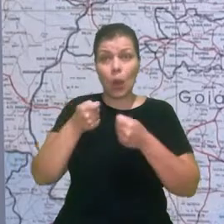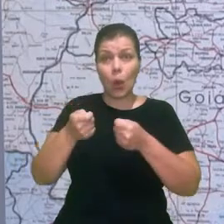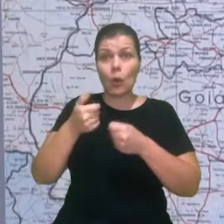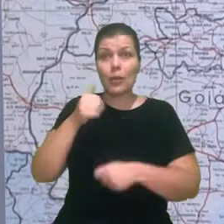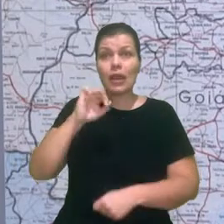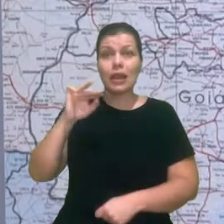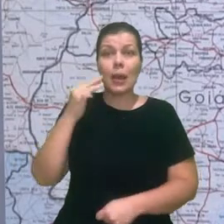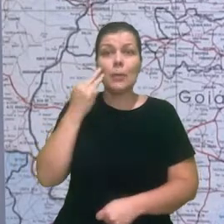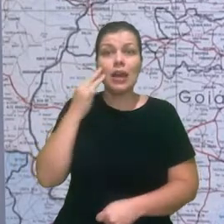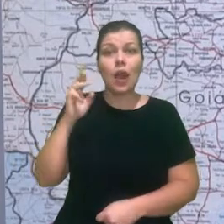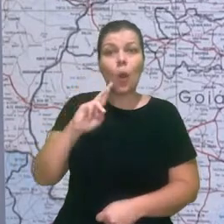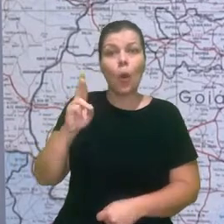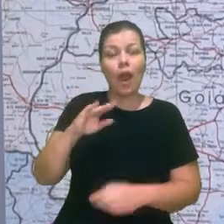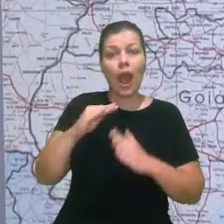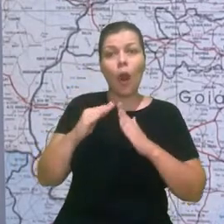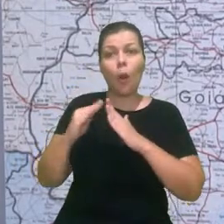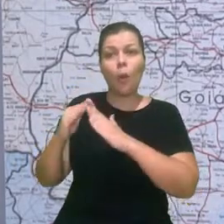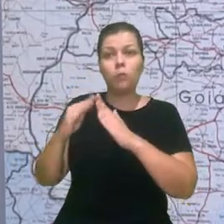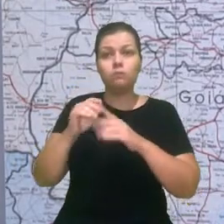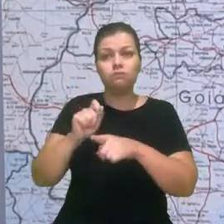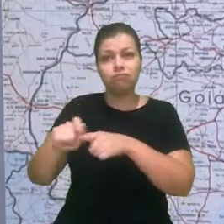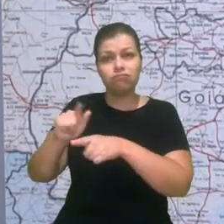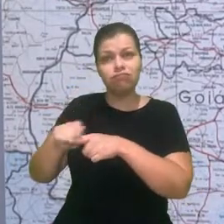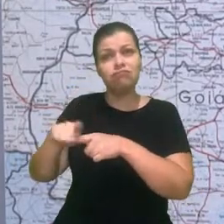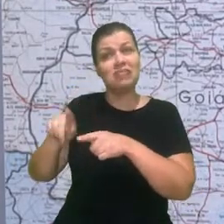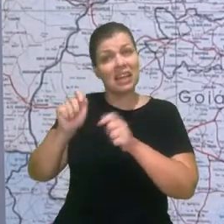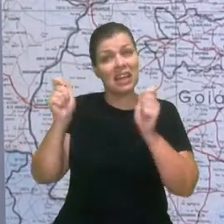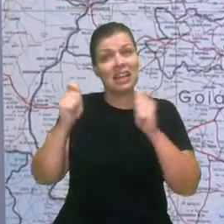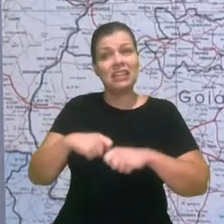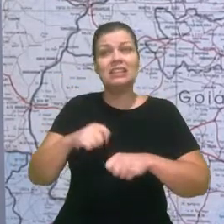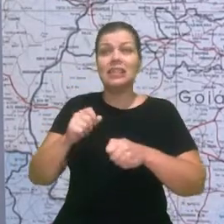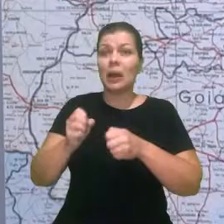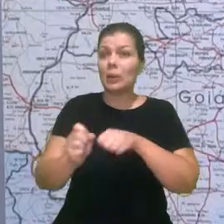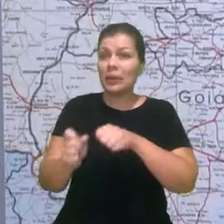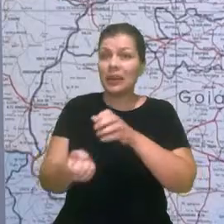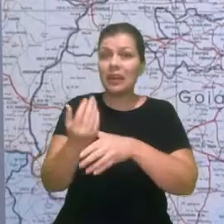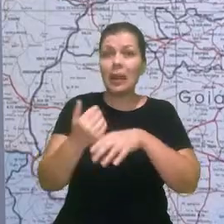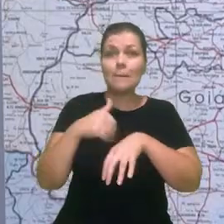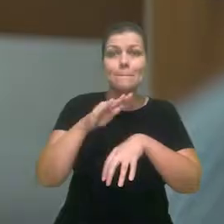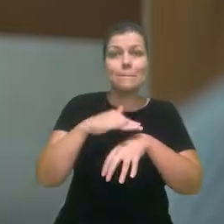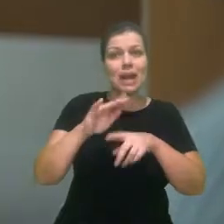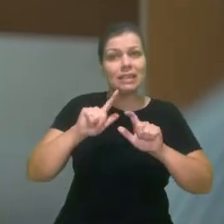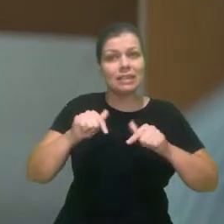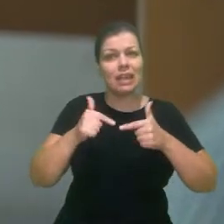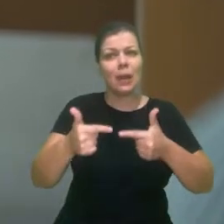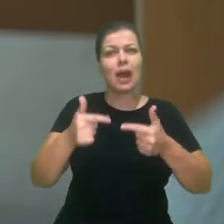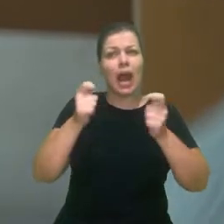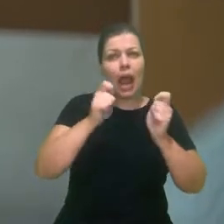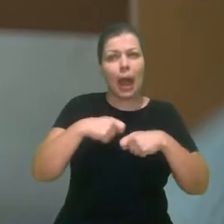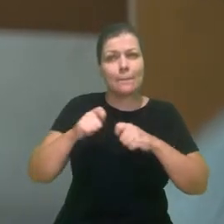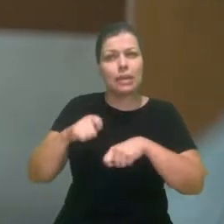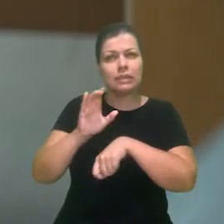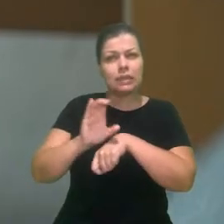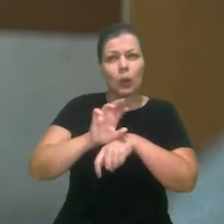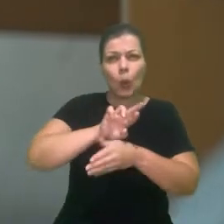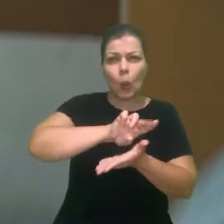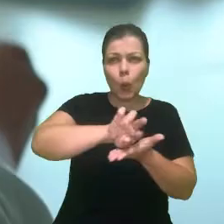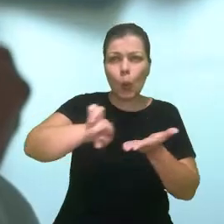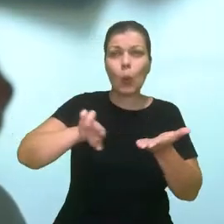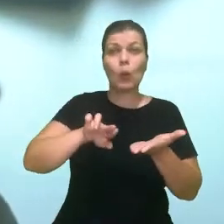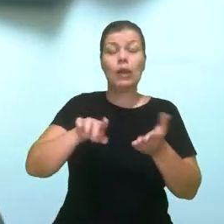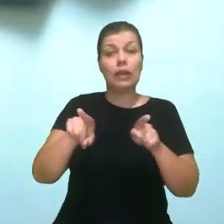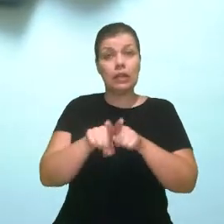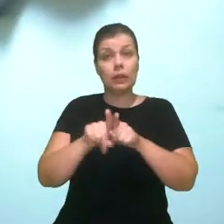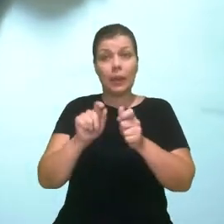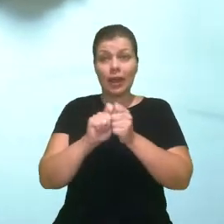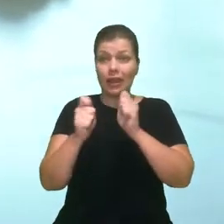milhões de reais anuais com locação de imóveis, que vai permitir a ampliação das nossas ações de capacitação. Ainda no sentido de adaptar o Ministério a uma